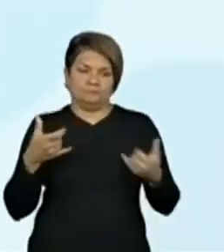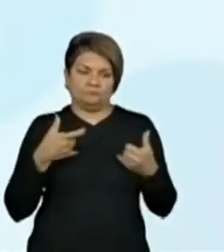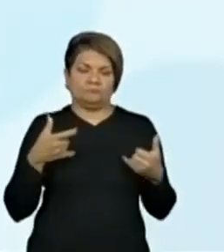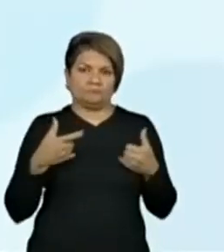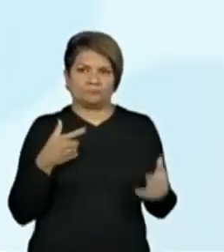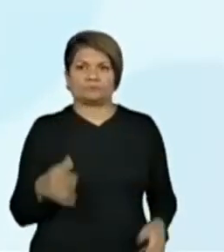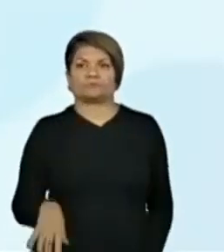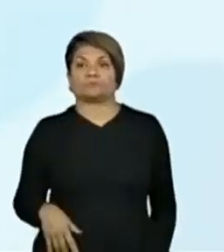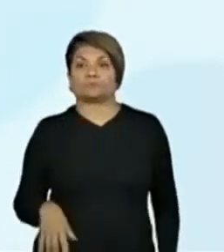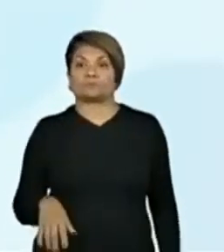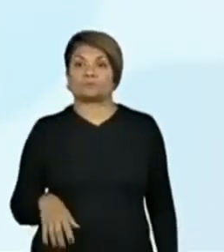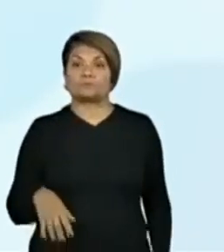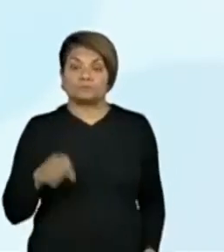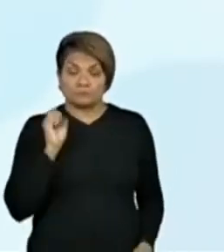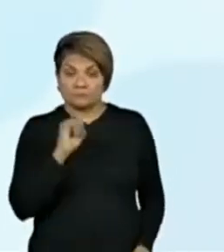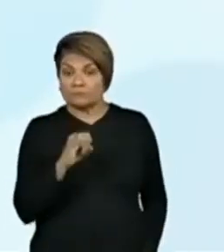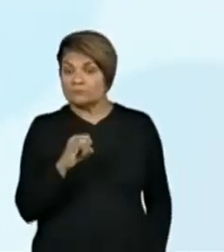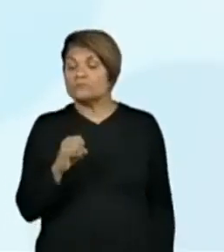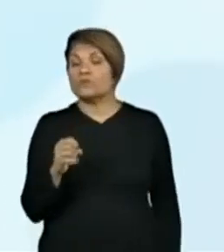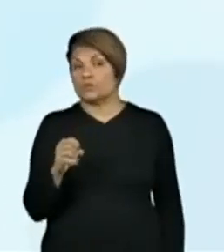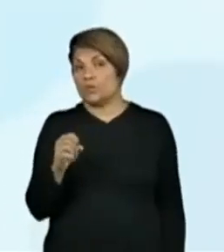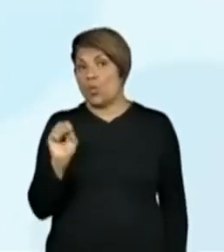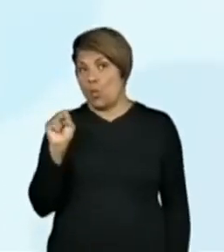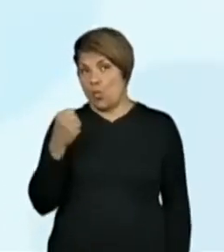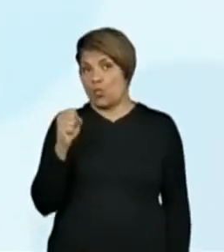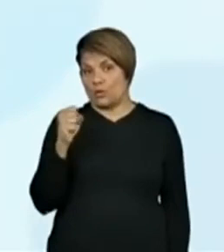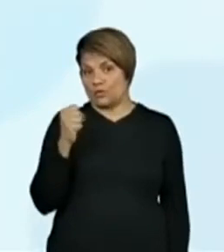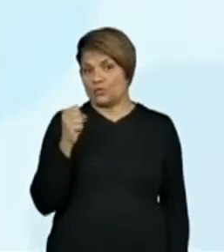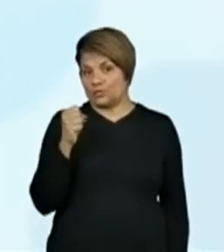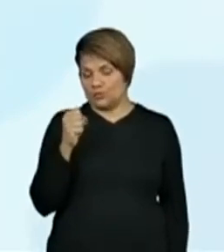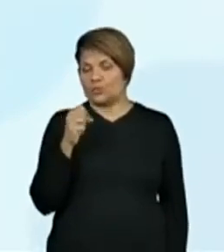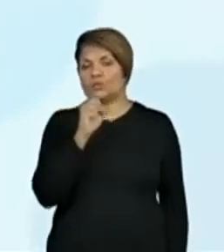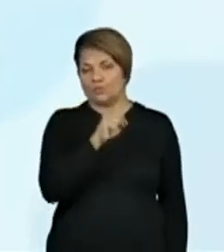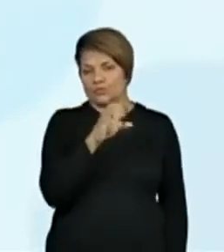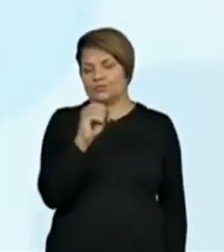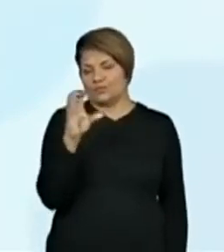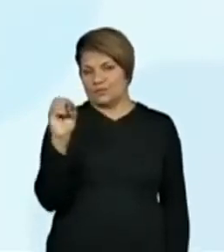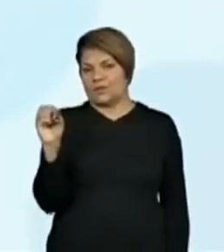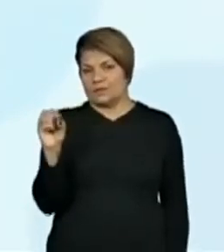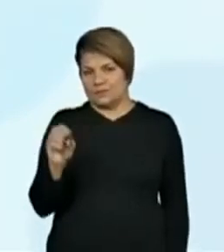que se eu colocar o 8 aqui no começo, ele vale quanto? 800.